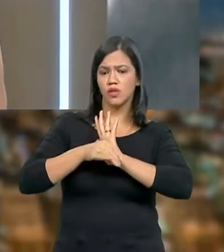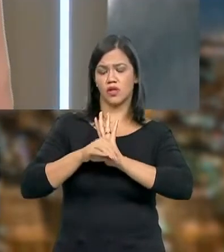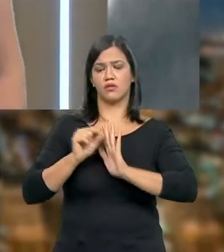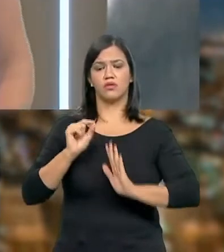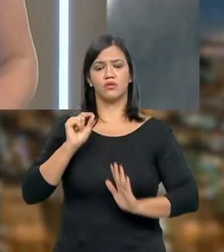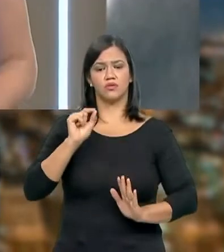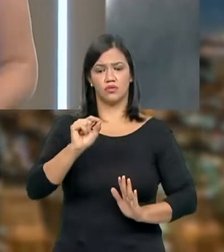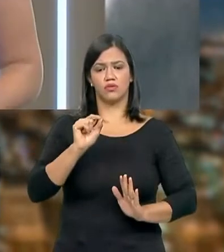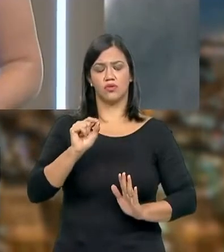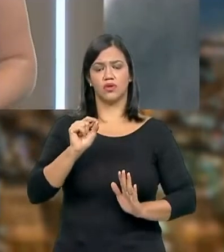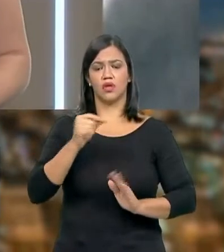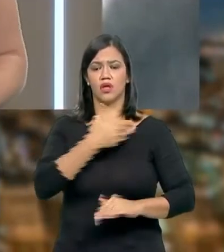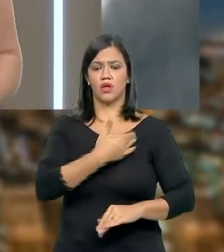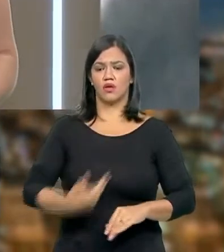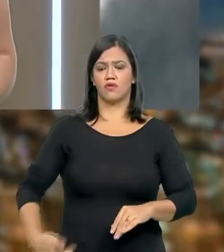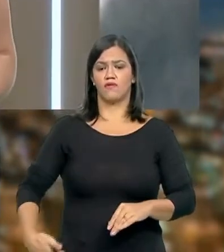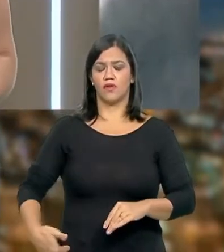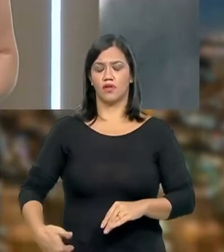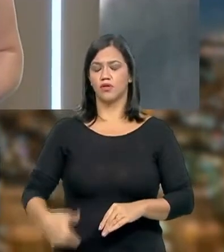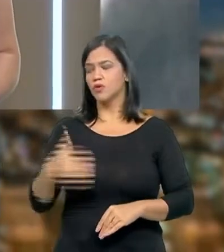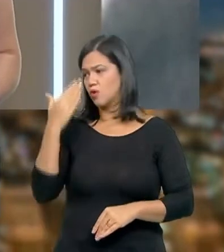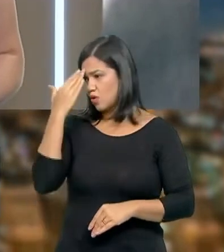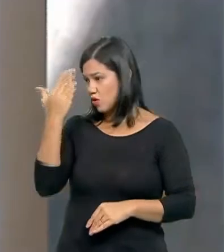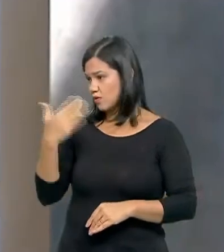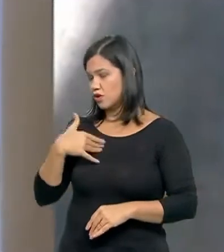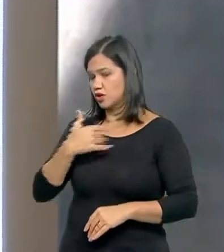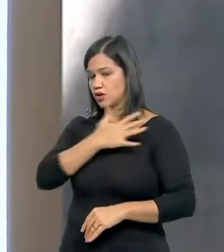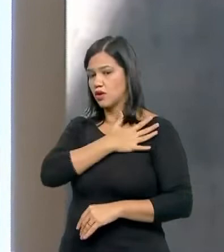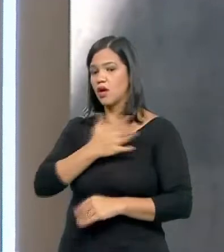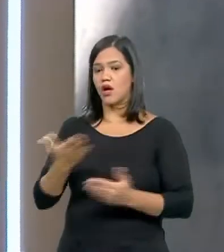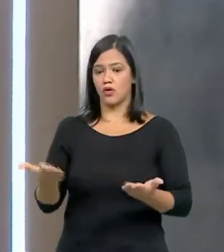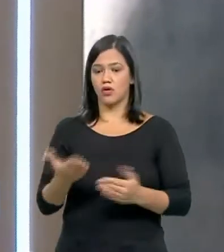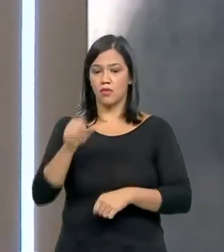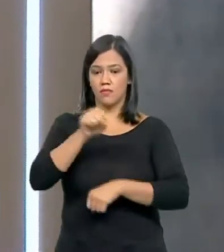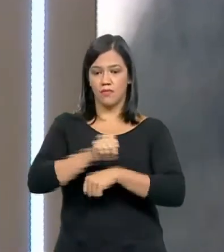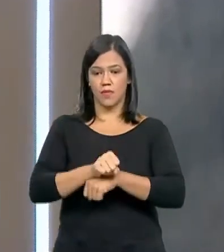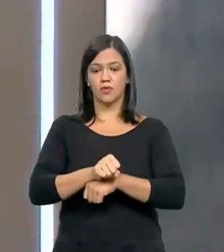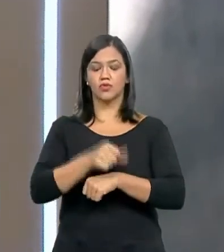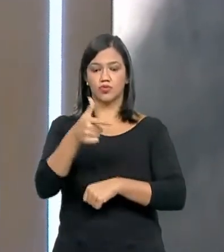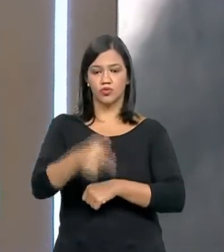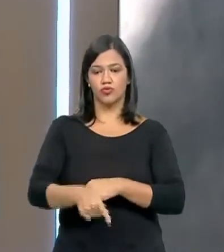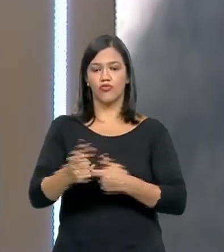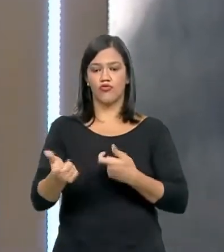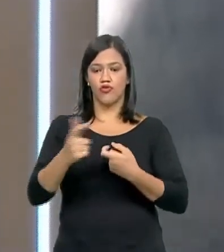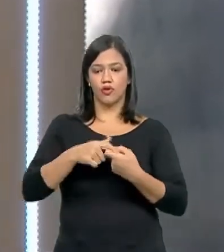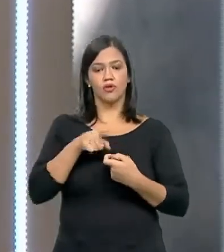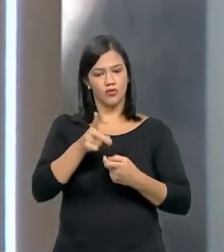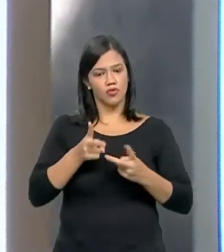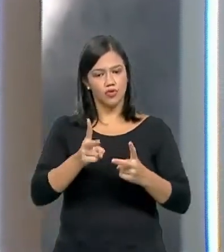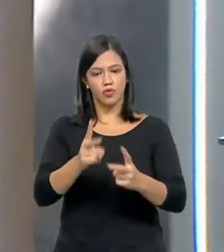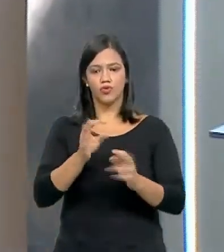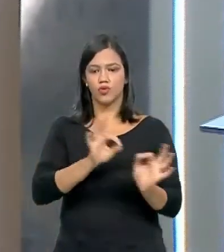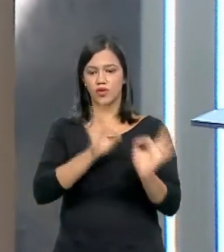os nossos governantes. Obrigada, general. E nós vamos para um rápido intervalo mas daqui a pouquinho a gente volta não saia daí.